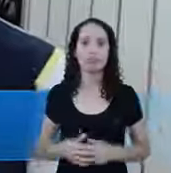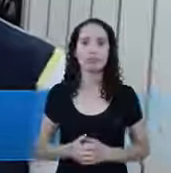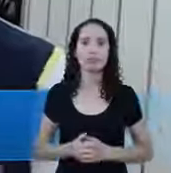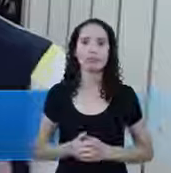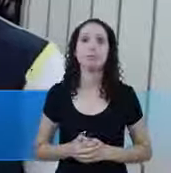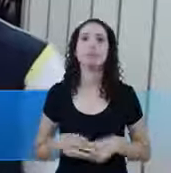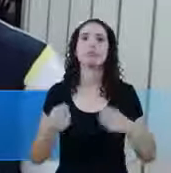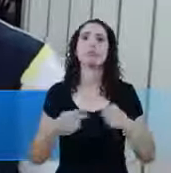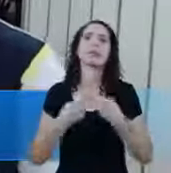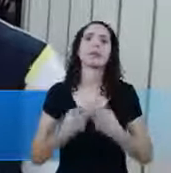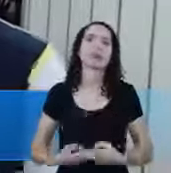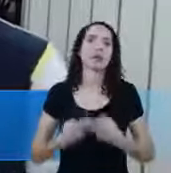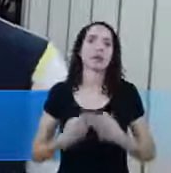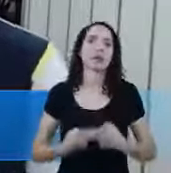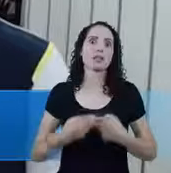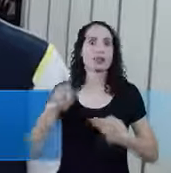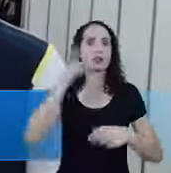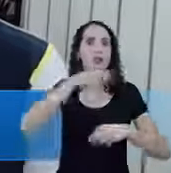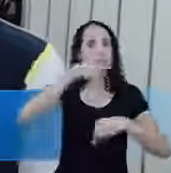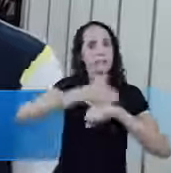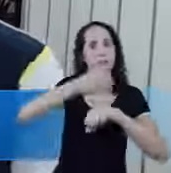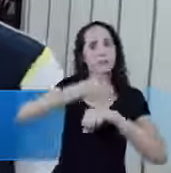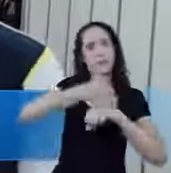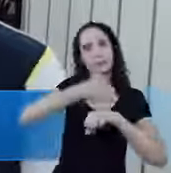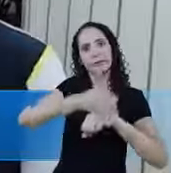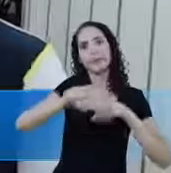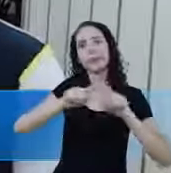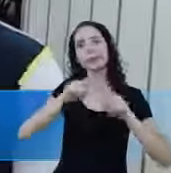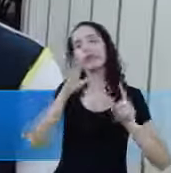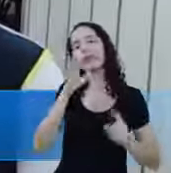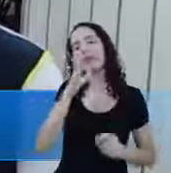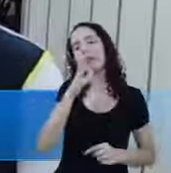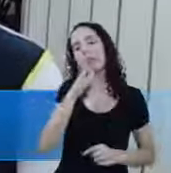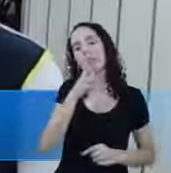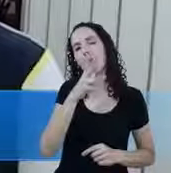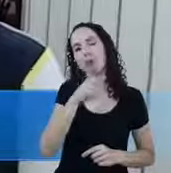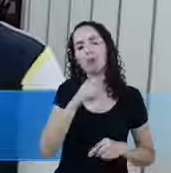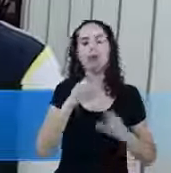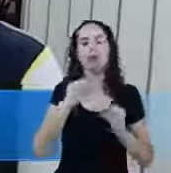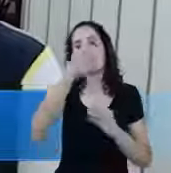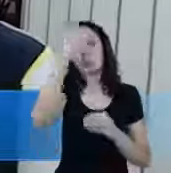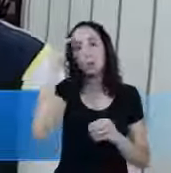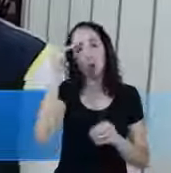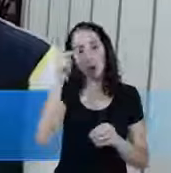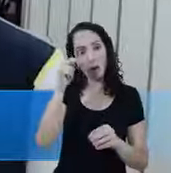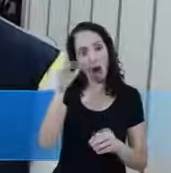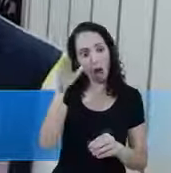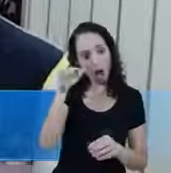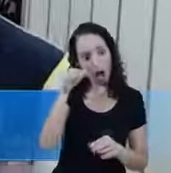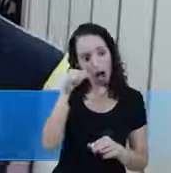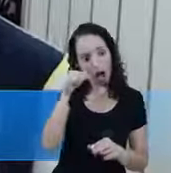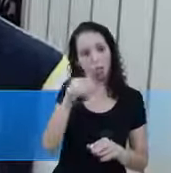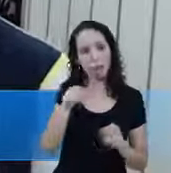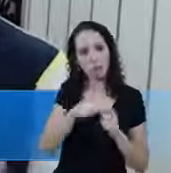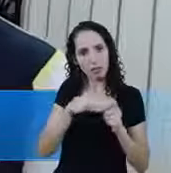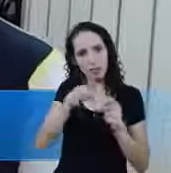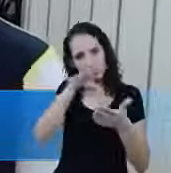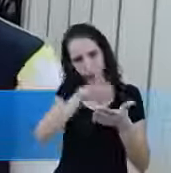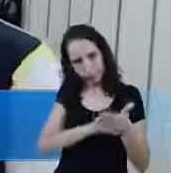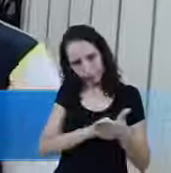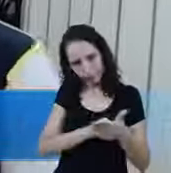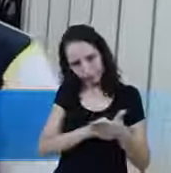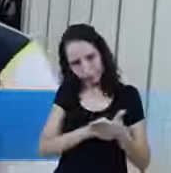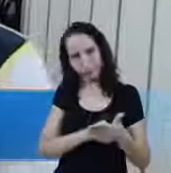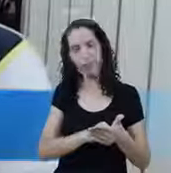Ciência para poder acessar Porque parece que há uma lentidão Muita gente acessando ao mesmo tempo Que é auxílio